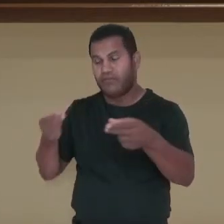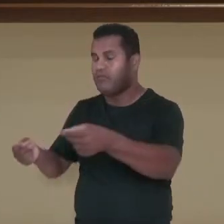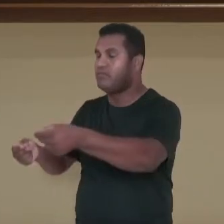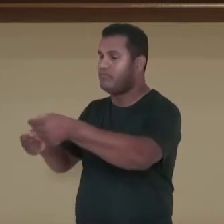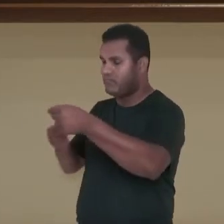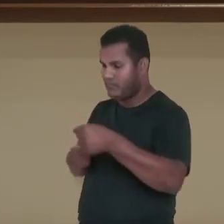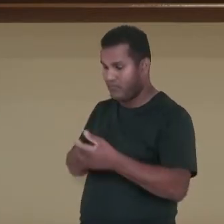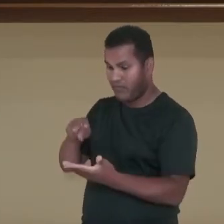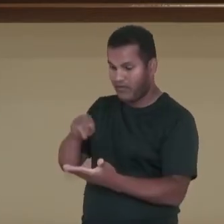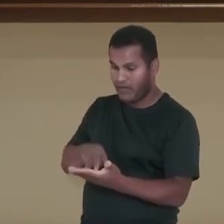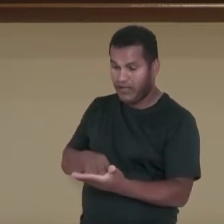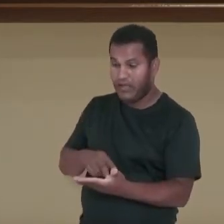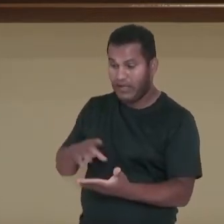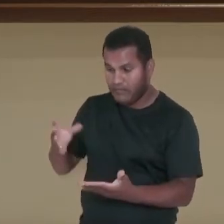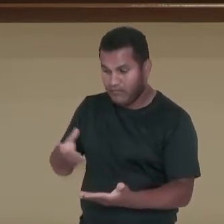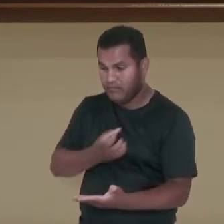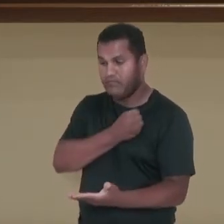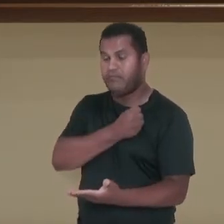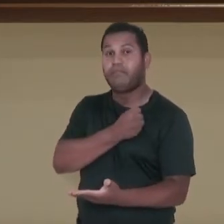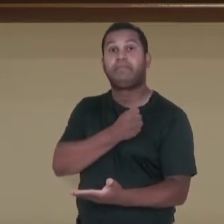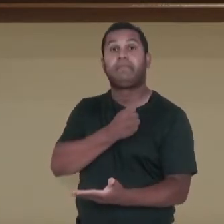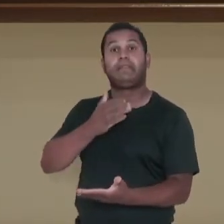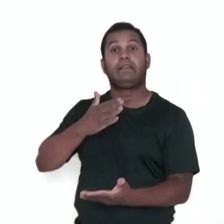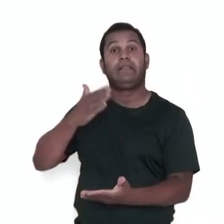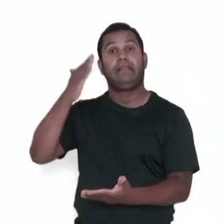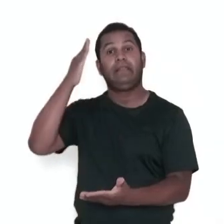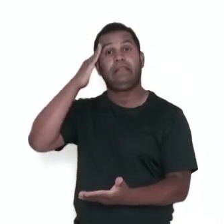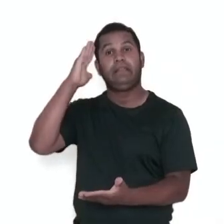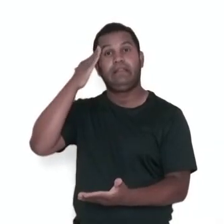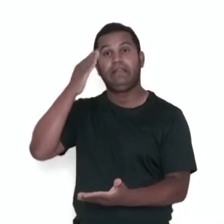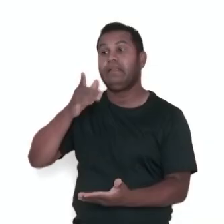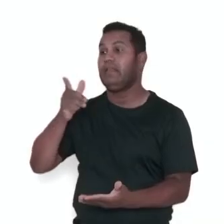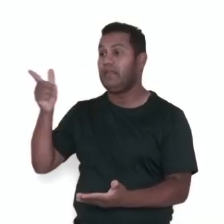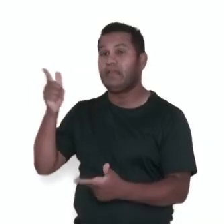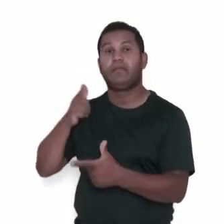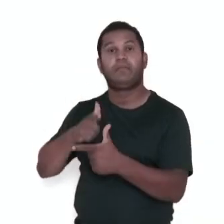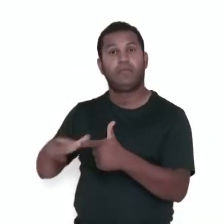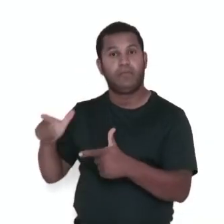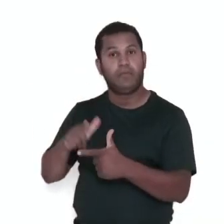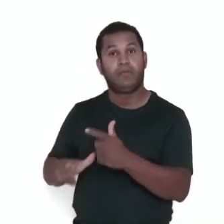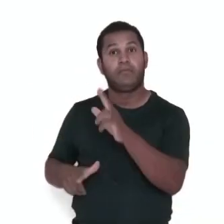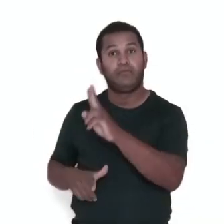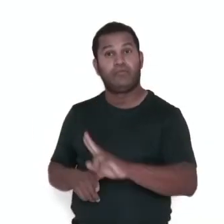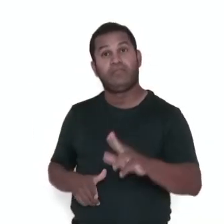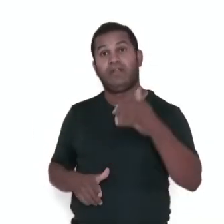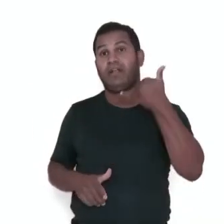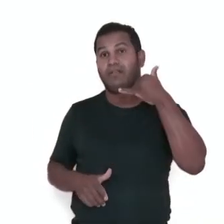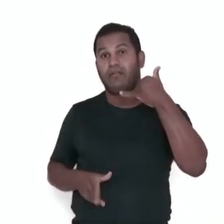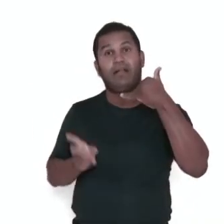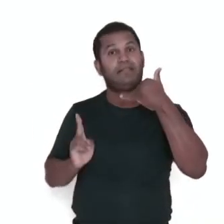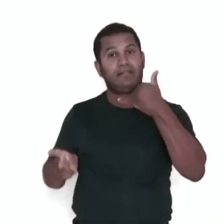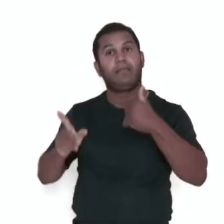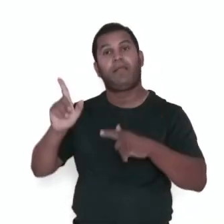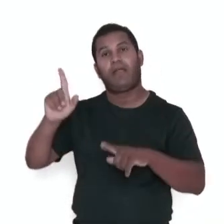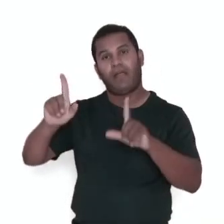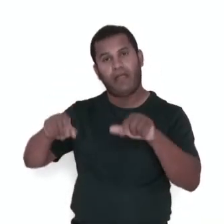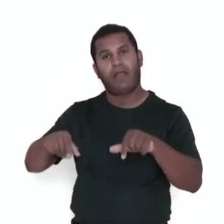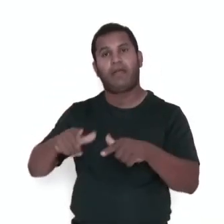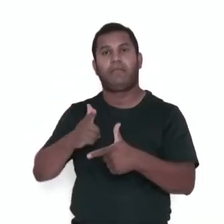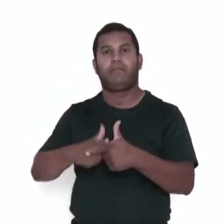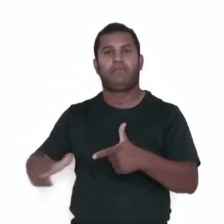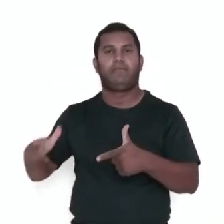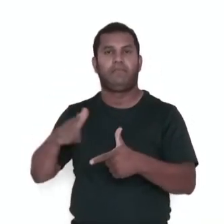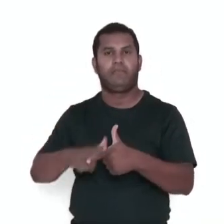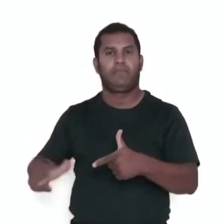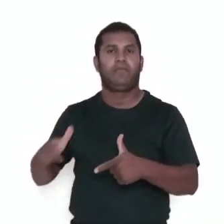para a sociedade. Os pontos negativos, positivos para o uso de redes sociais poderiam ser os seguintes. Saber um pouco